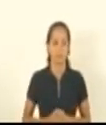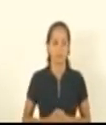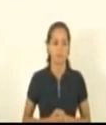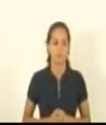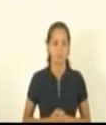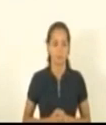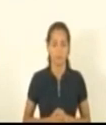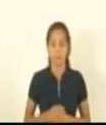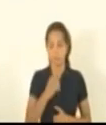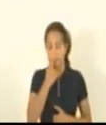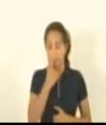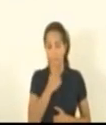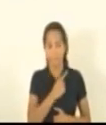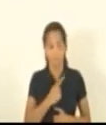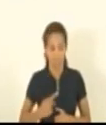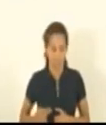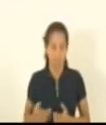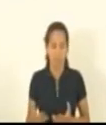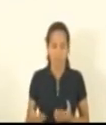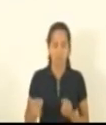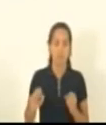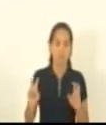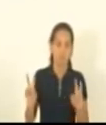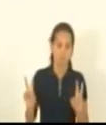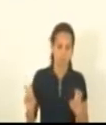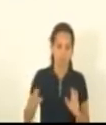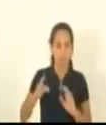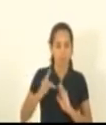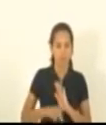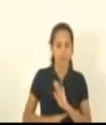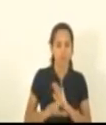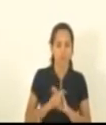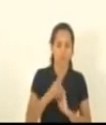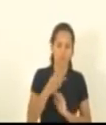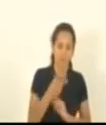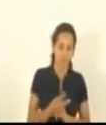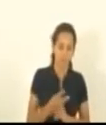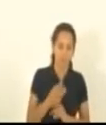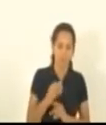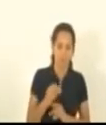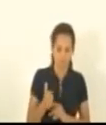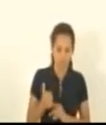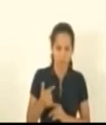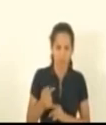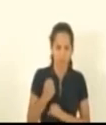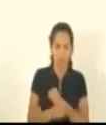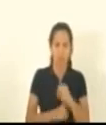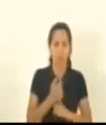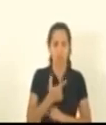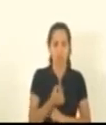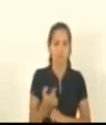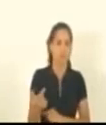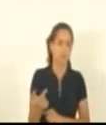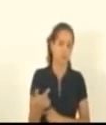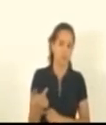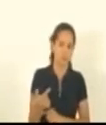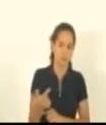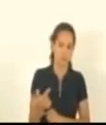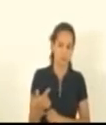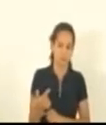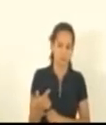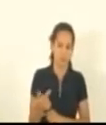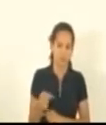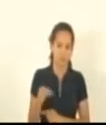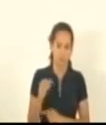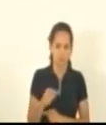Presidente, recebo a matéria Projeto de Lei 317-2022. Avoco